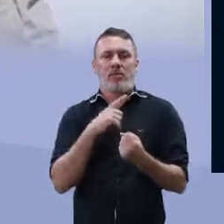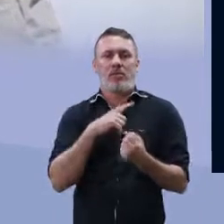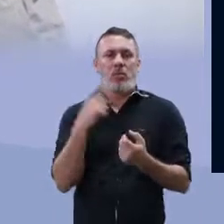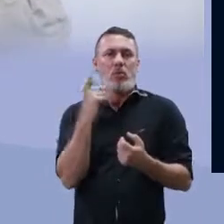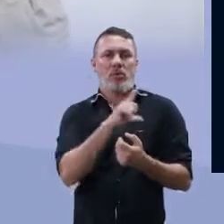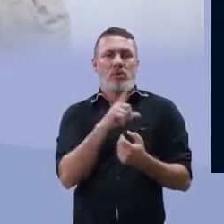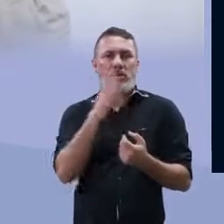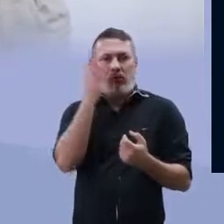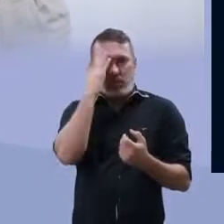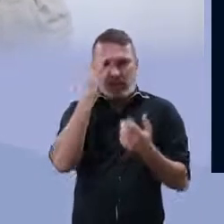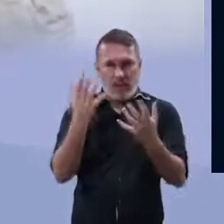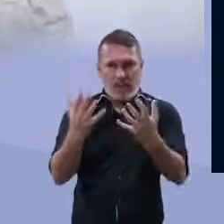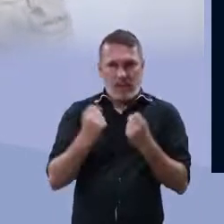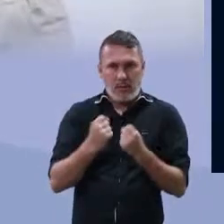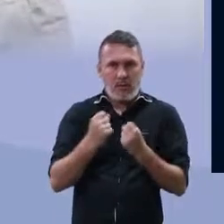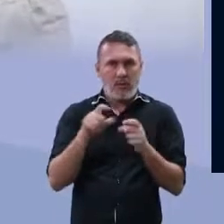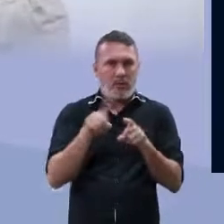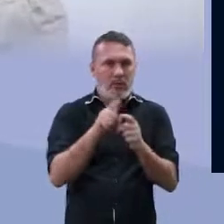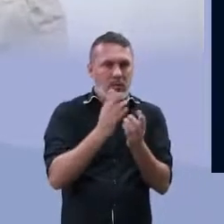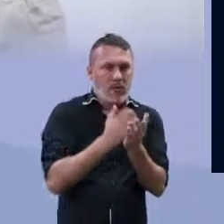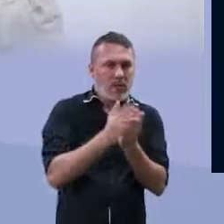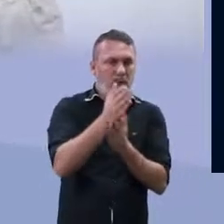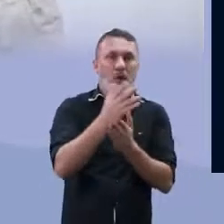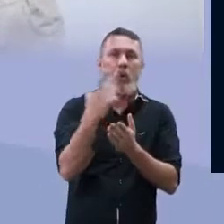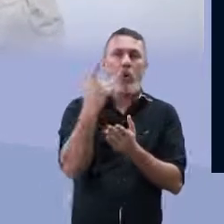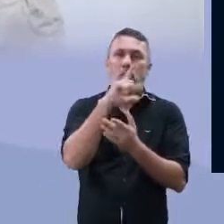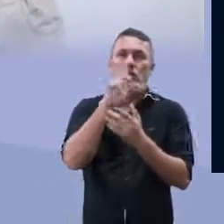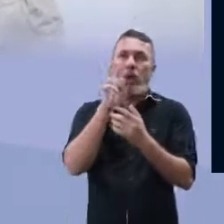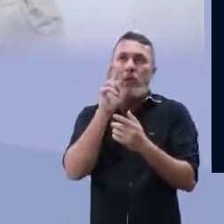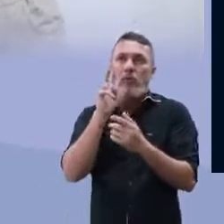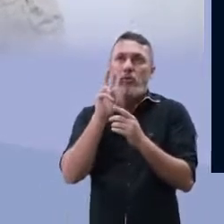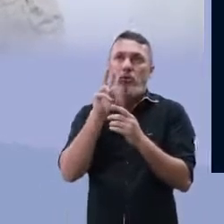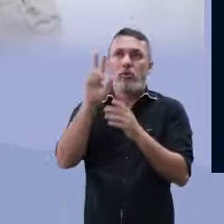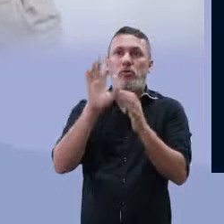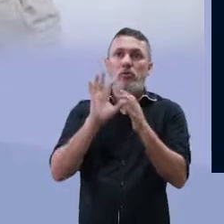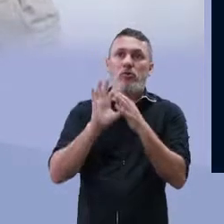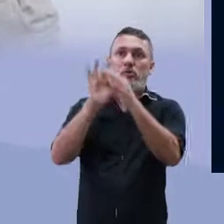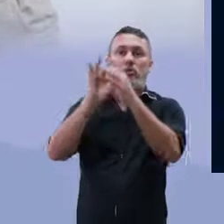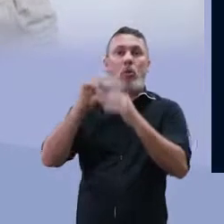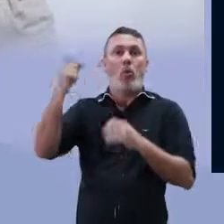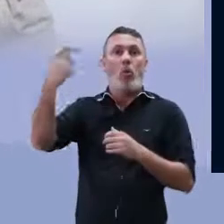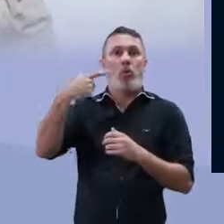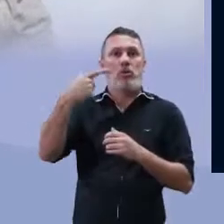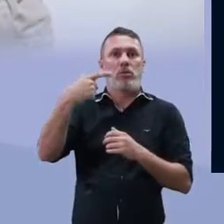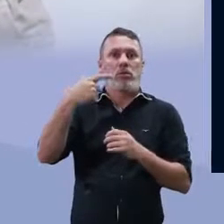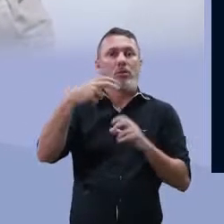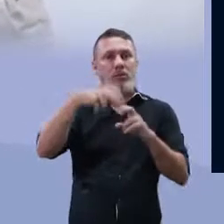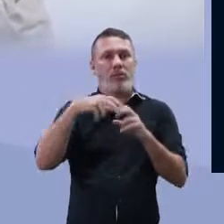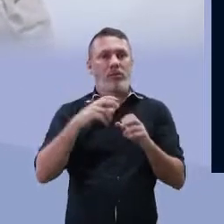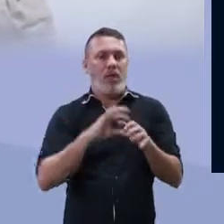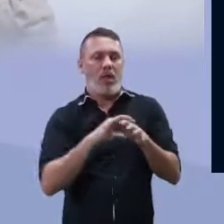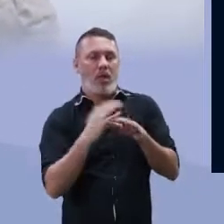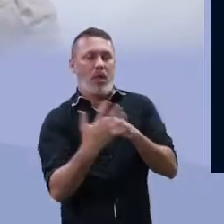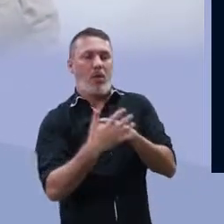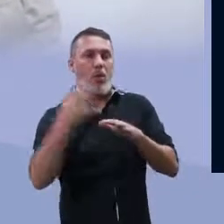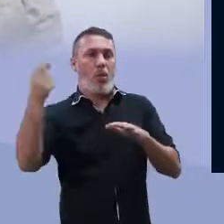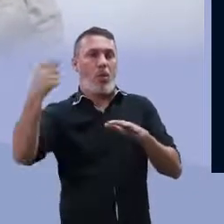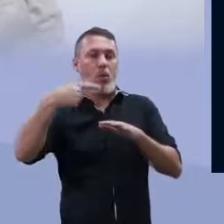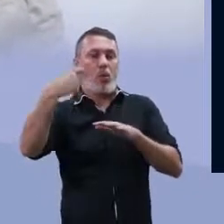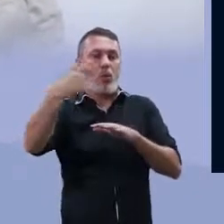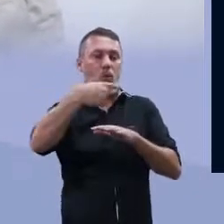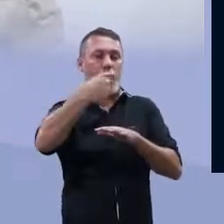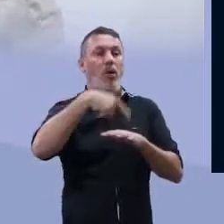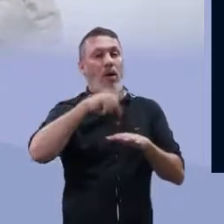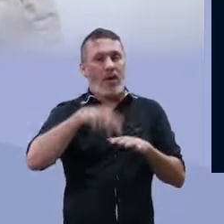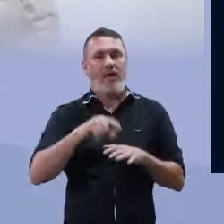fotorreceptora. Então, eles conseguem ser direcionados para a luz. Por isso, essas algas, elas são